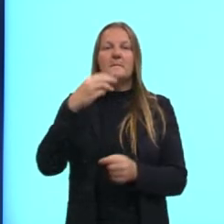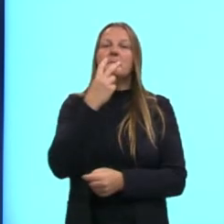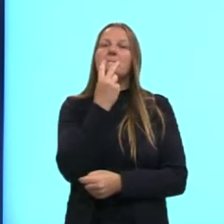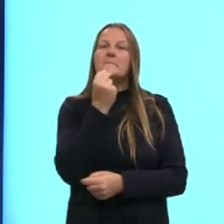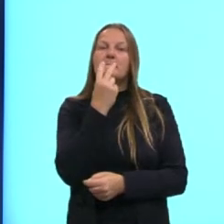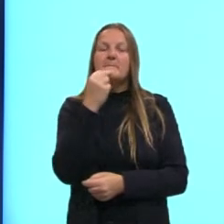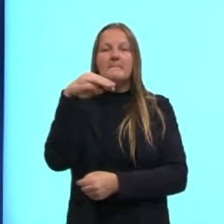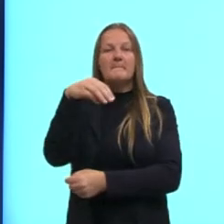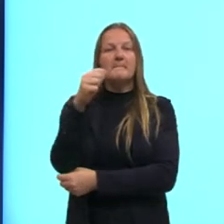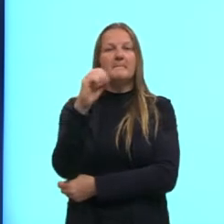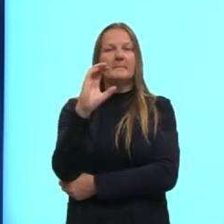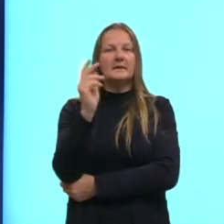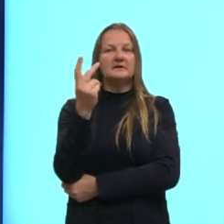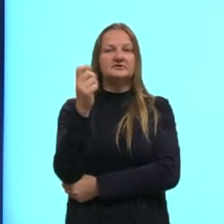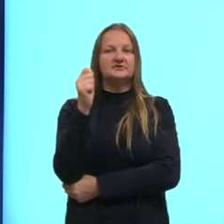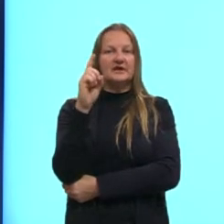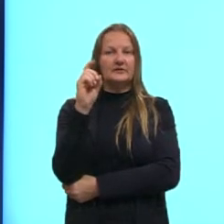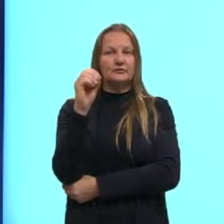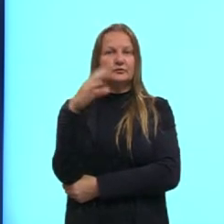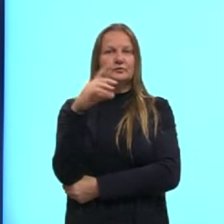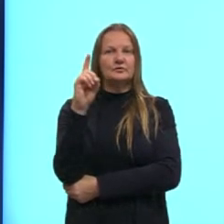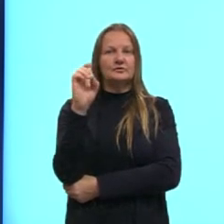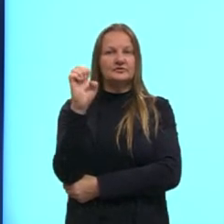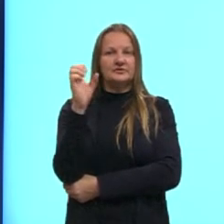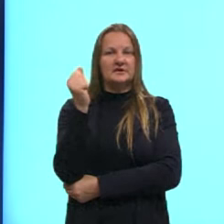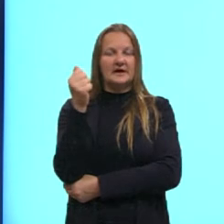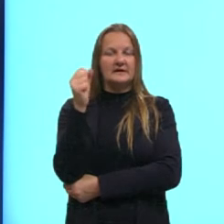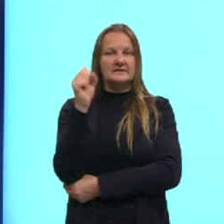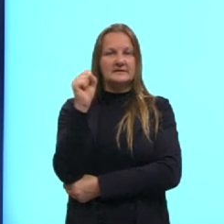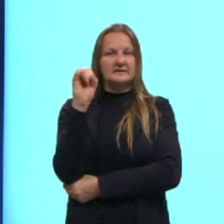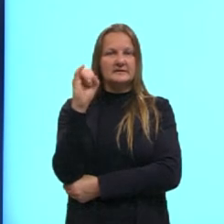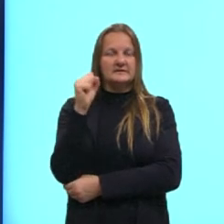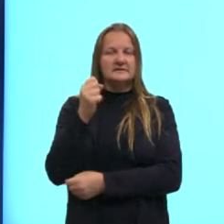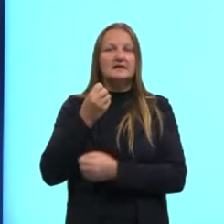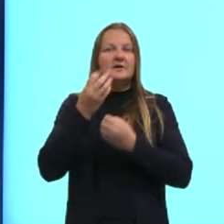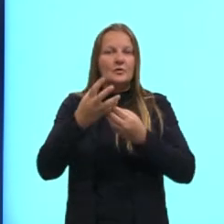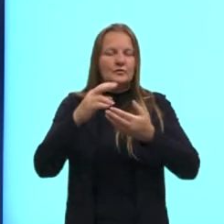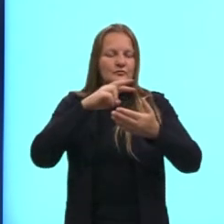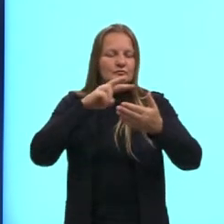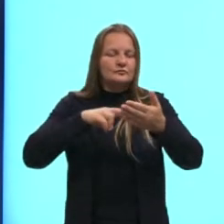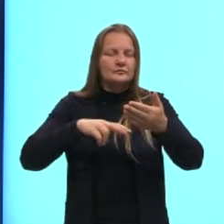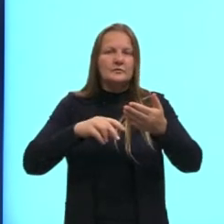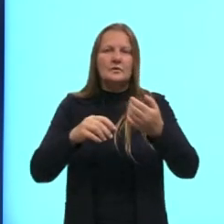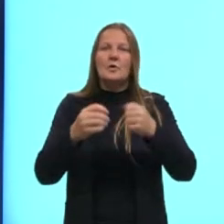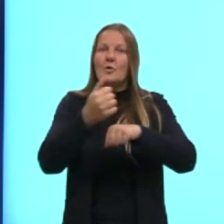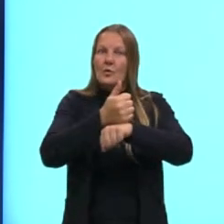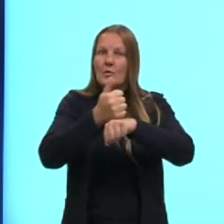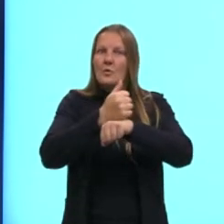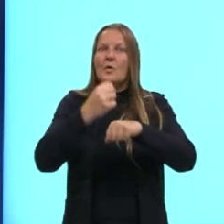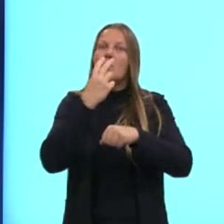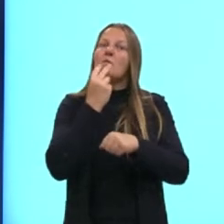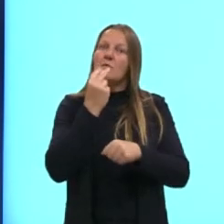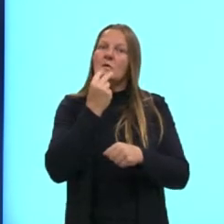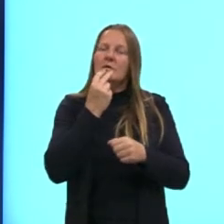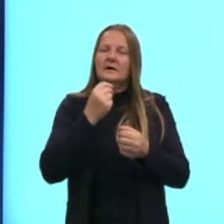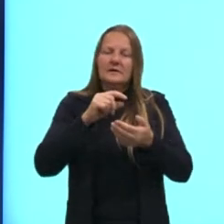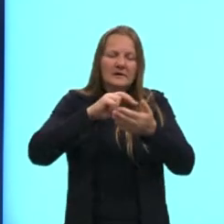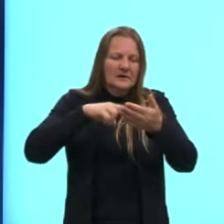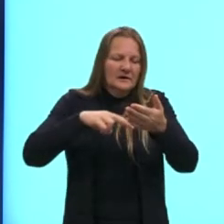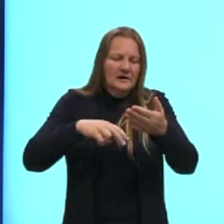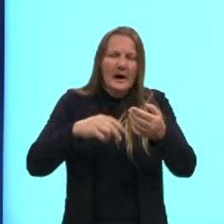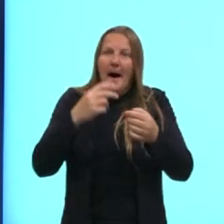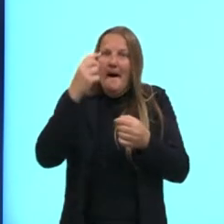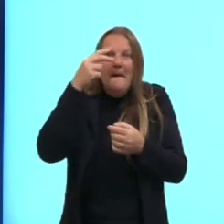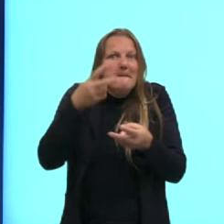Assis, né? Ao contar como ele enxerga um determinado fato, o cronista permite que o leitor veja o